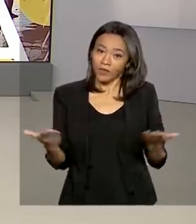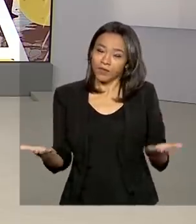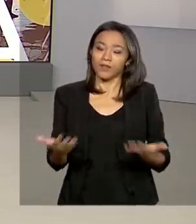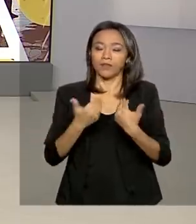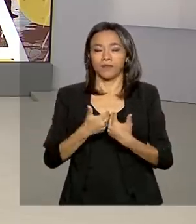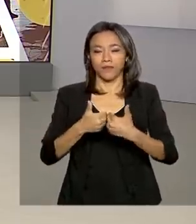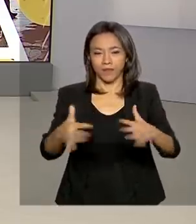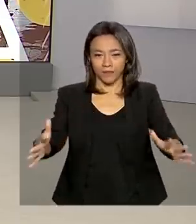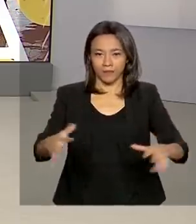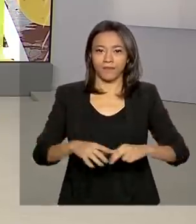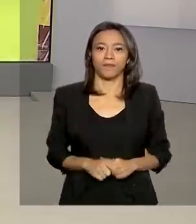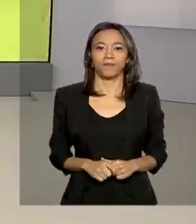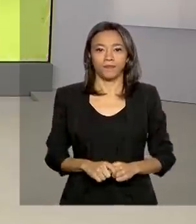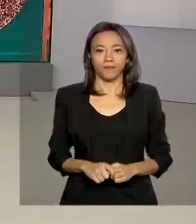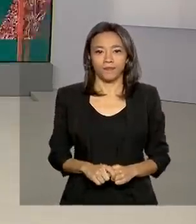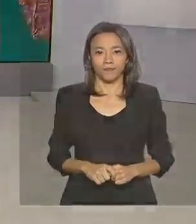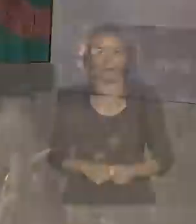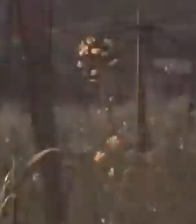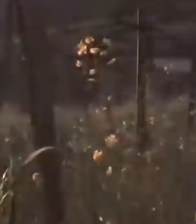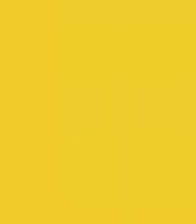Brasil em Dia começa agora.